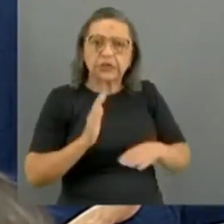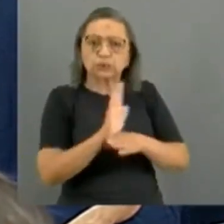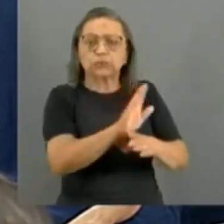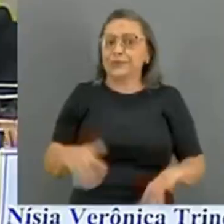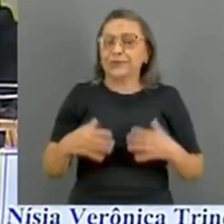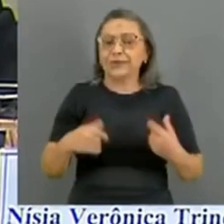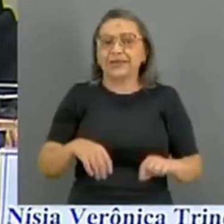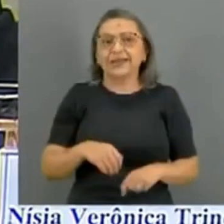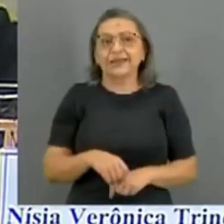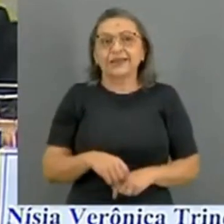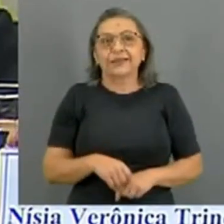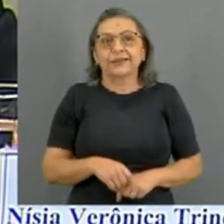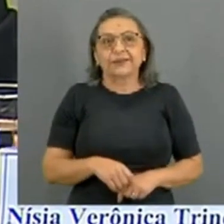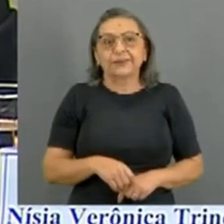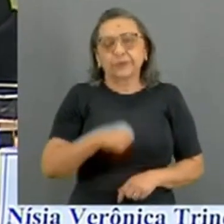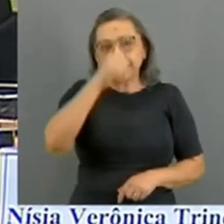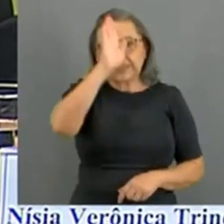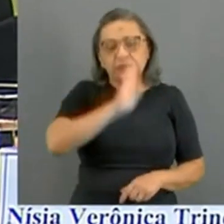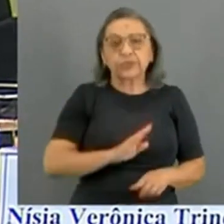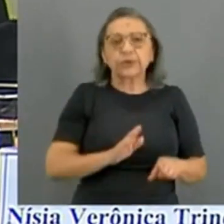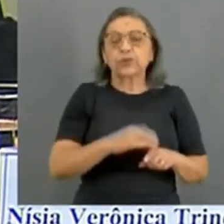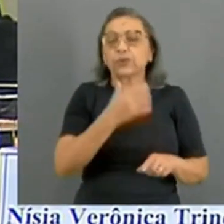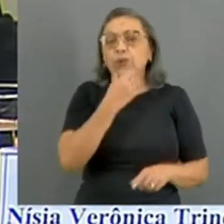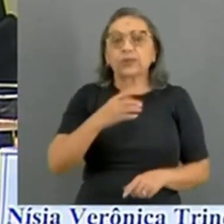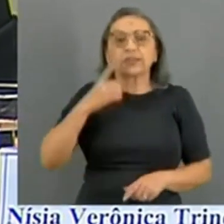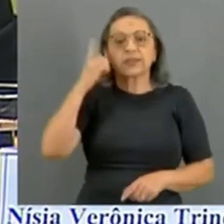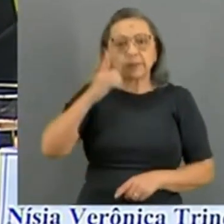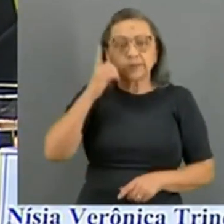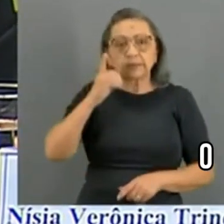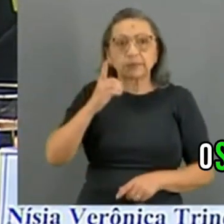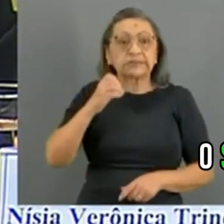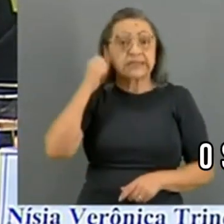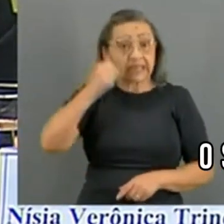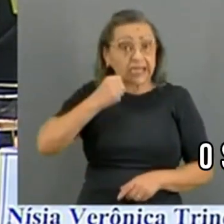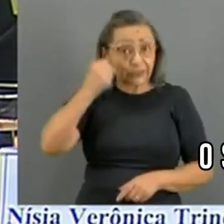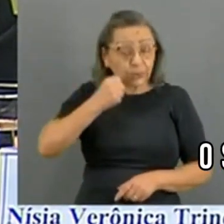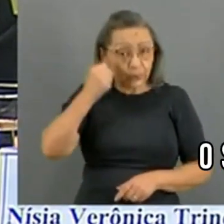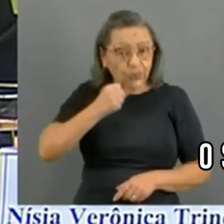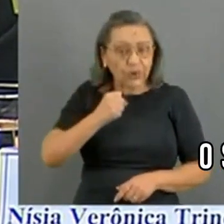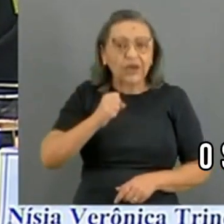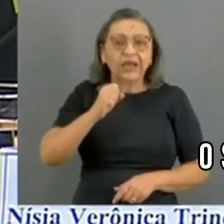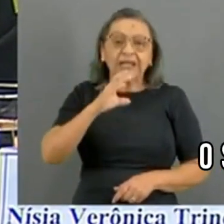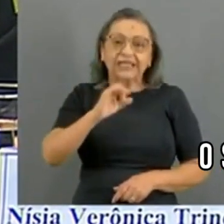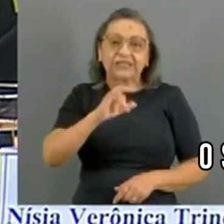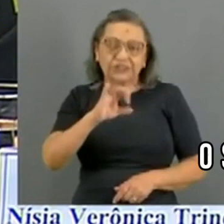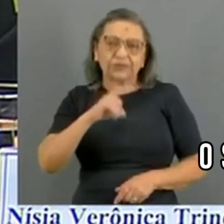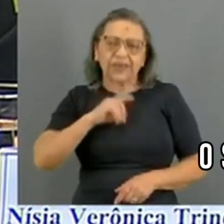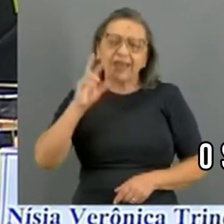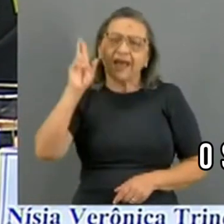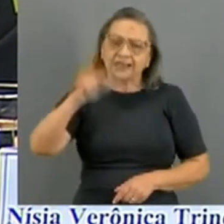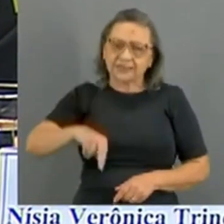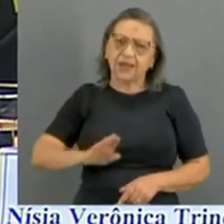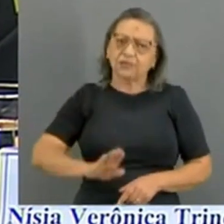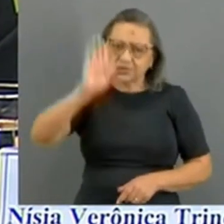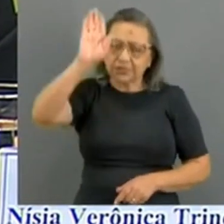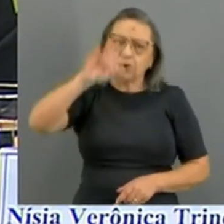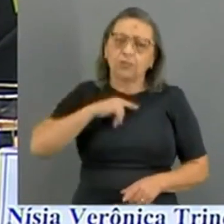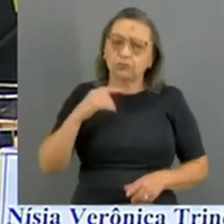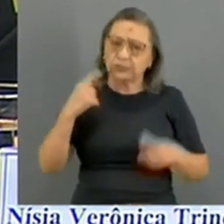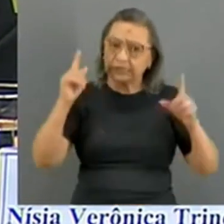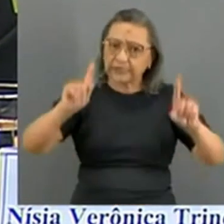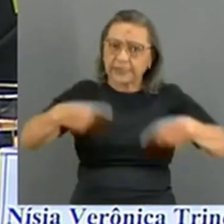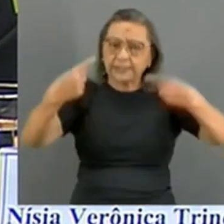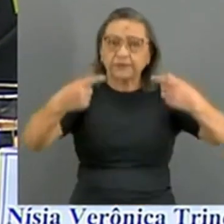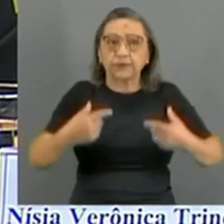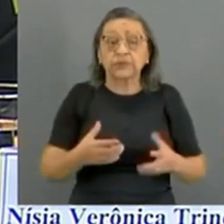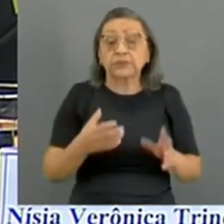Unidos. Muito obrigado. E o deputado Cleitinho tem toda a razão, desculpe, o senador Cleitinho tem toda a razão de apontar como um grande desafio.